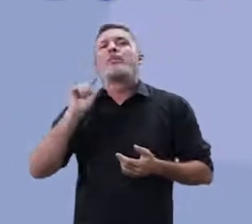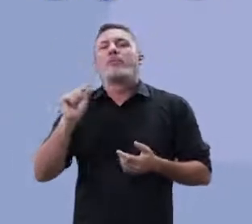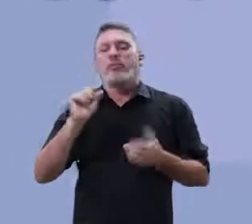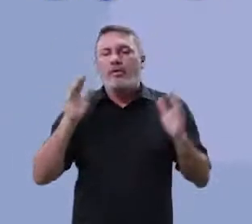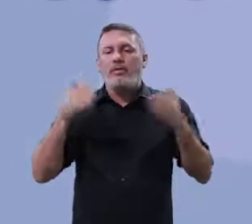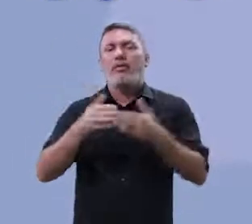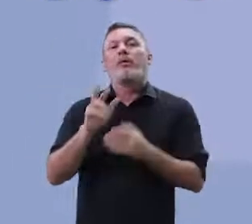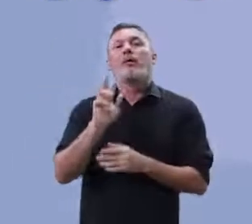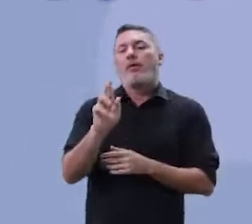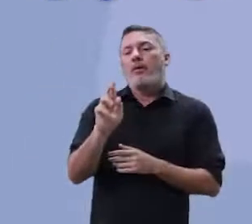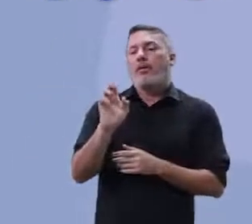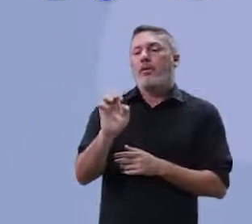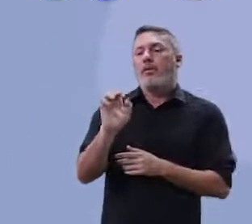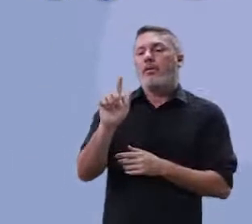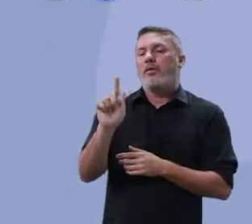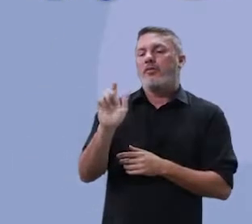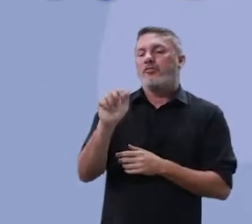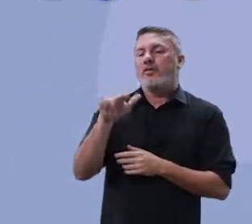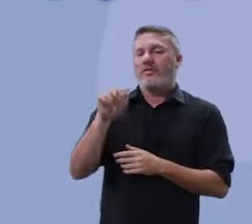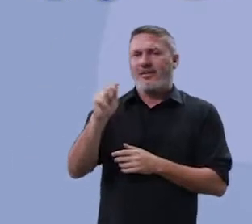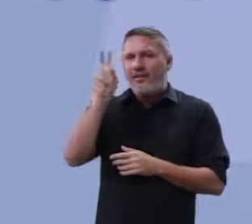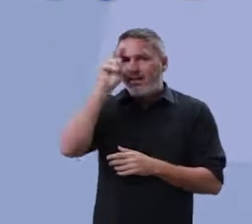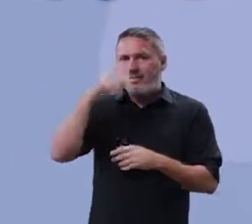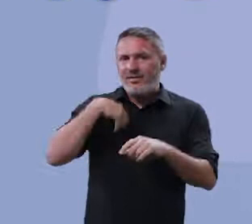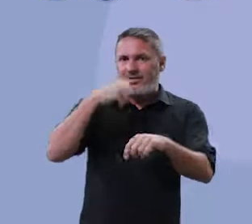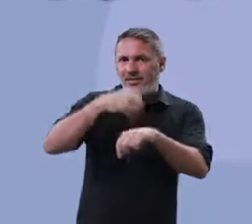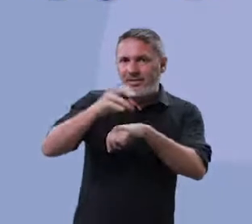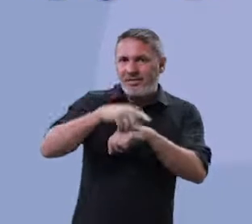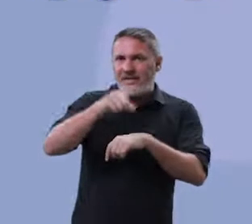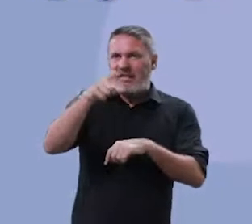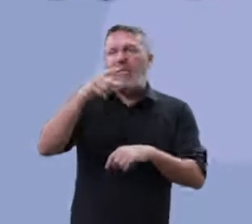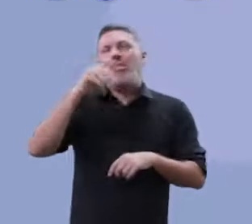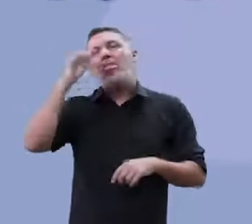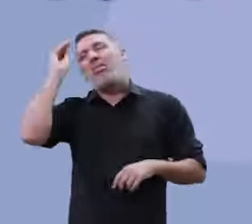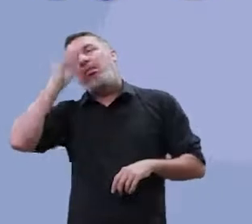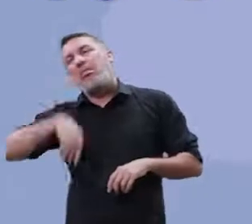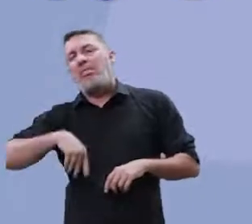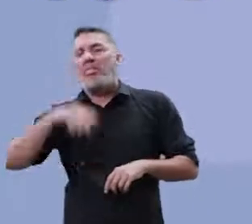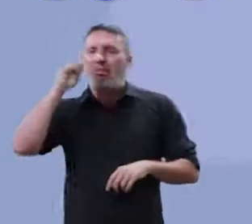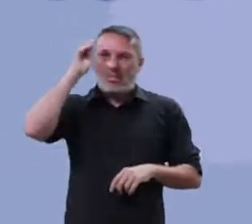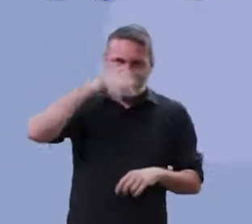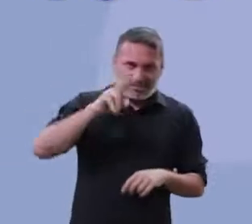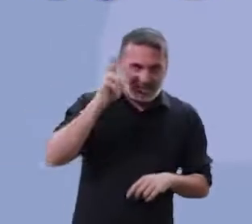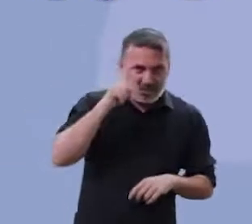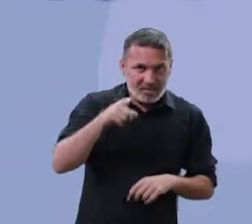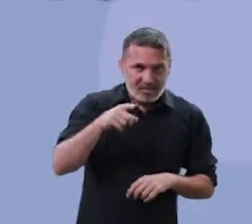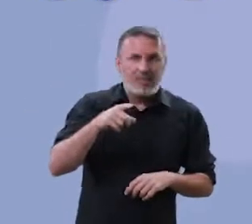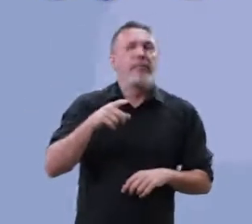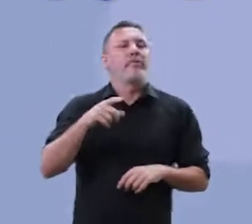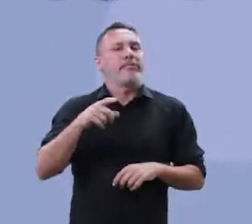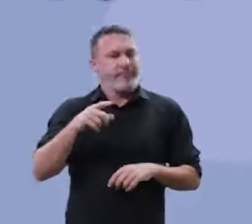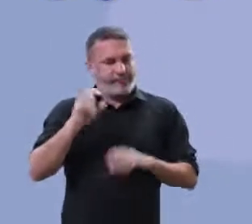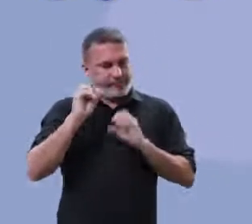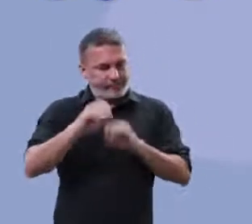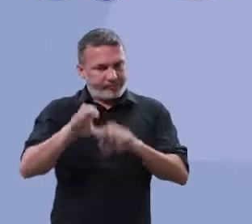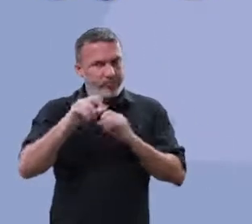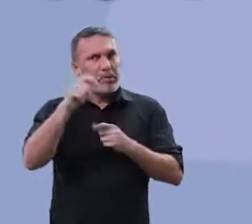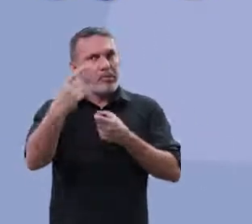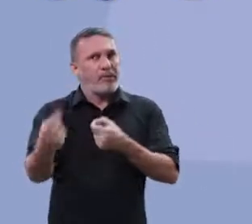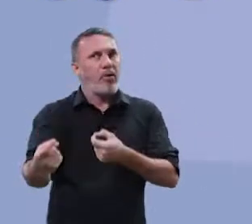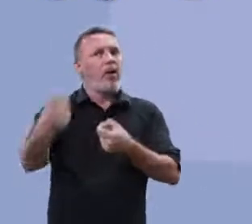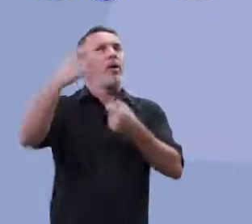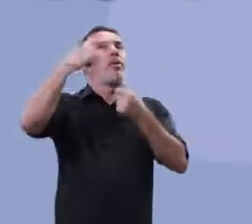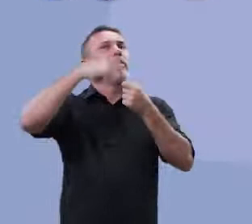Principalmente voltado para a regência. Lembra aquela aula de regência que você não valorizou? Eu sei que você valorizou, meu aluno. Mas você